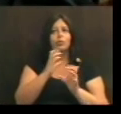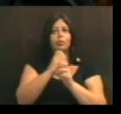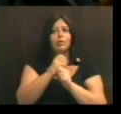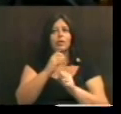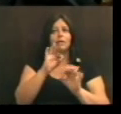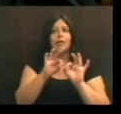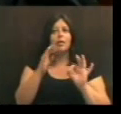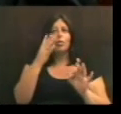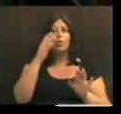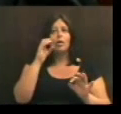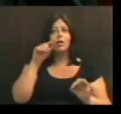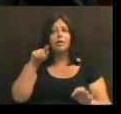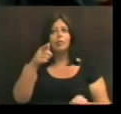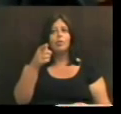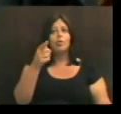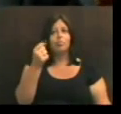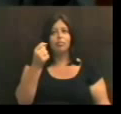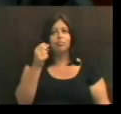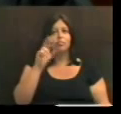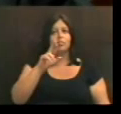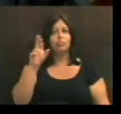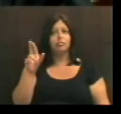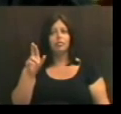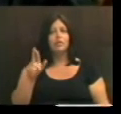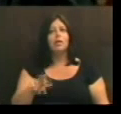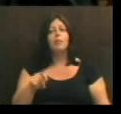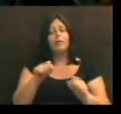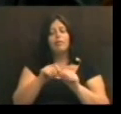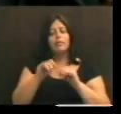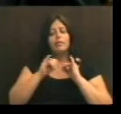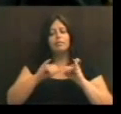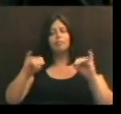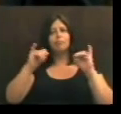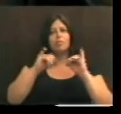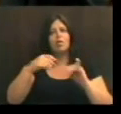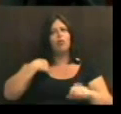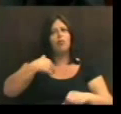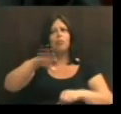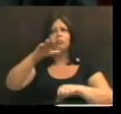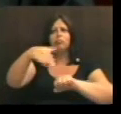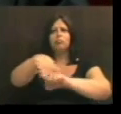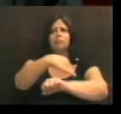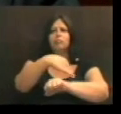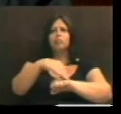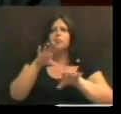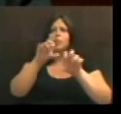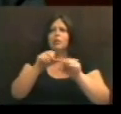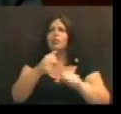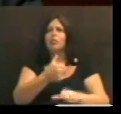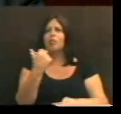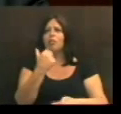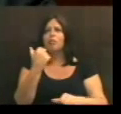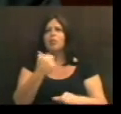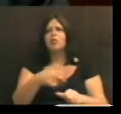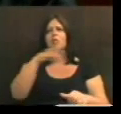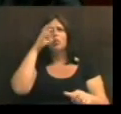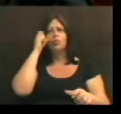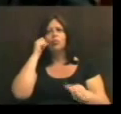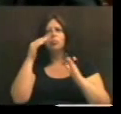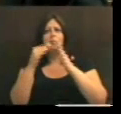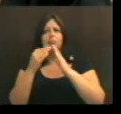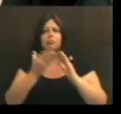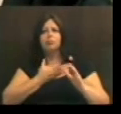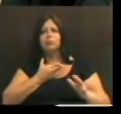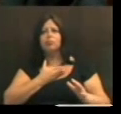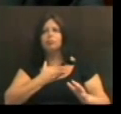reais para fazer uma campanha. Mas eu fui para a rua, peguei carona, posei na casa de